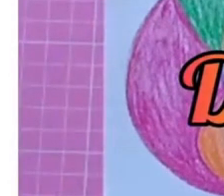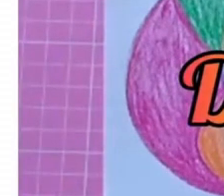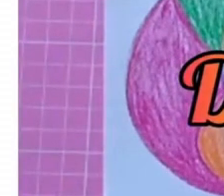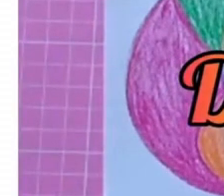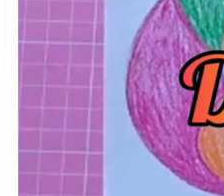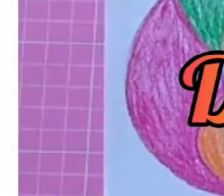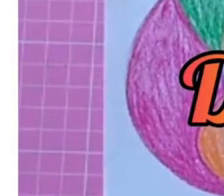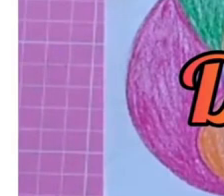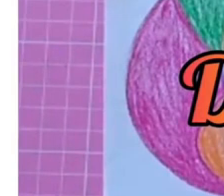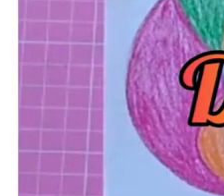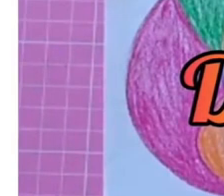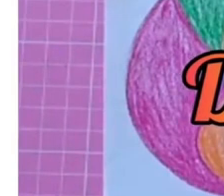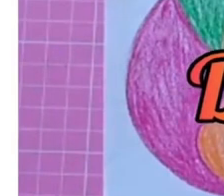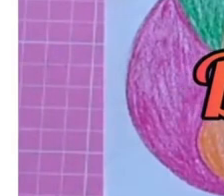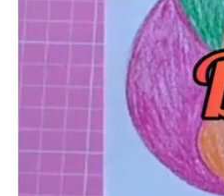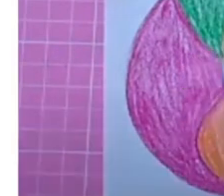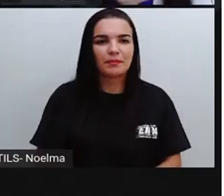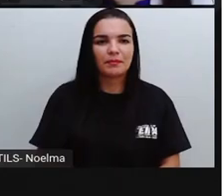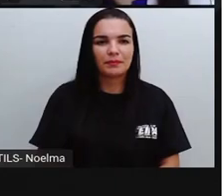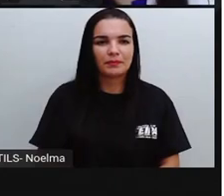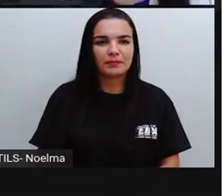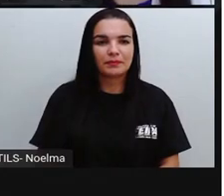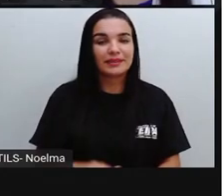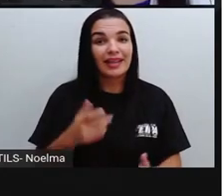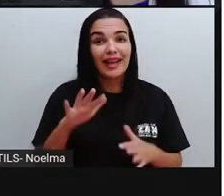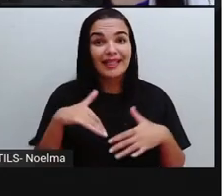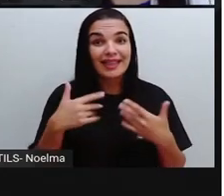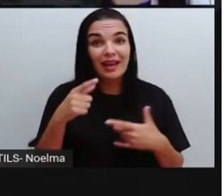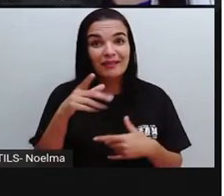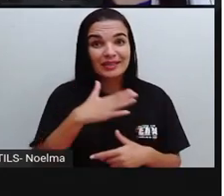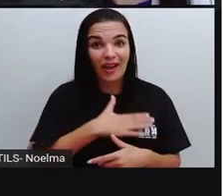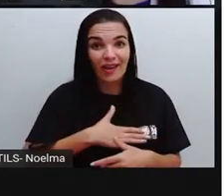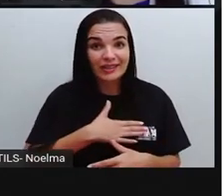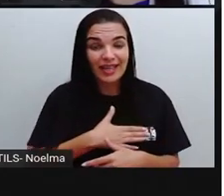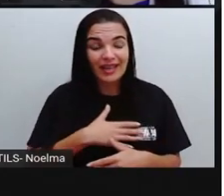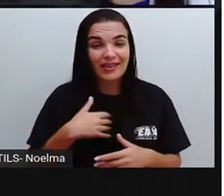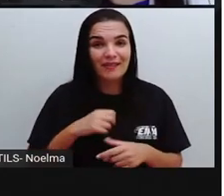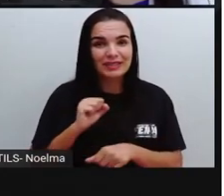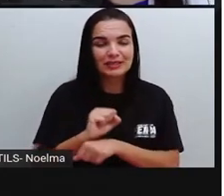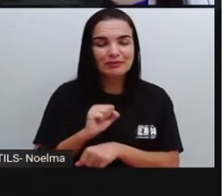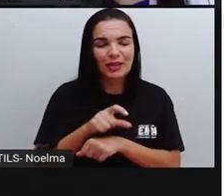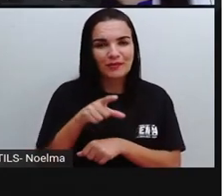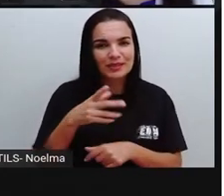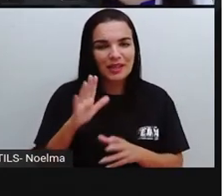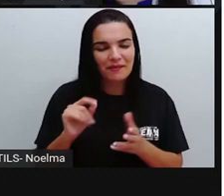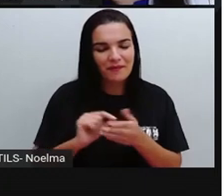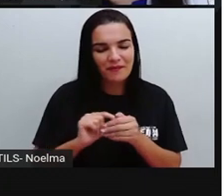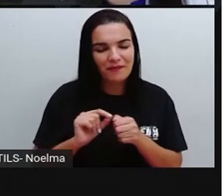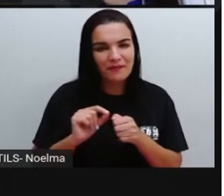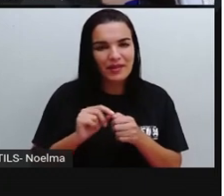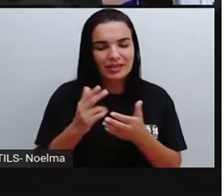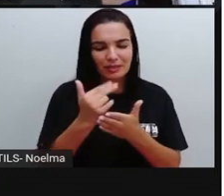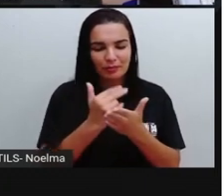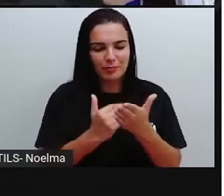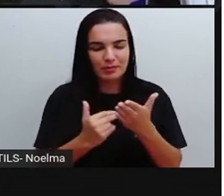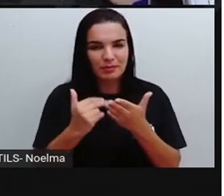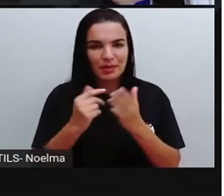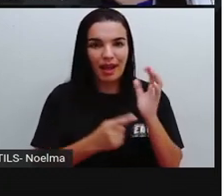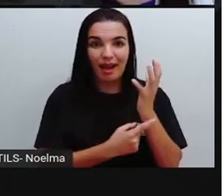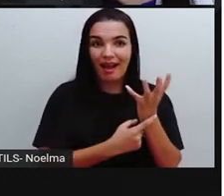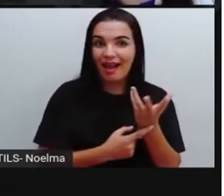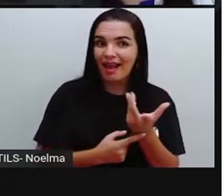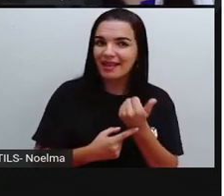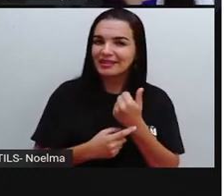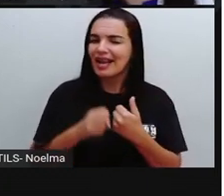se inscreva, curta, dê o like. E aí, vocês gostaram? Espero que vocês façam aí essa obra de arte. Se